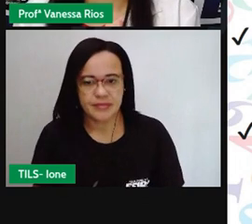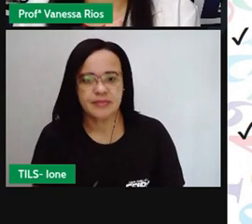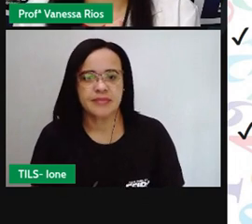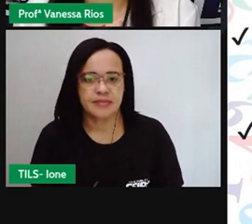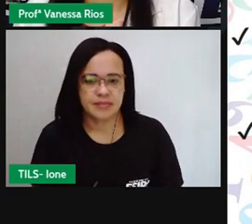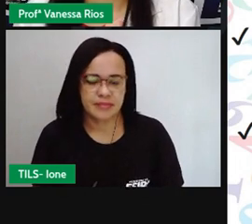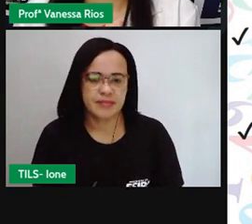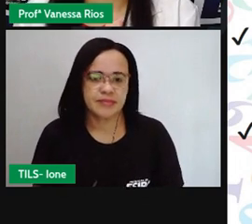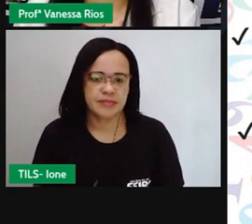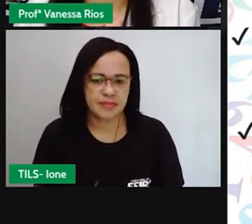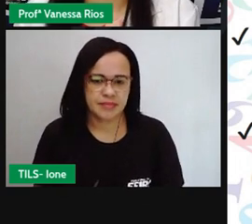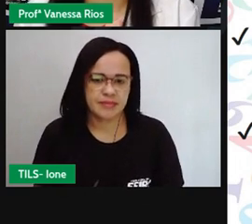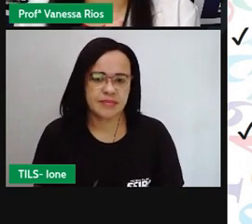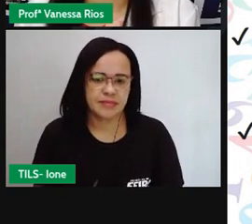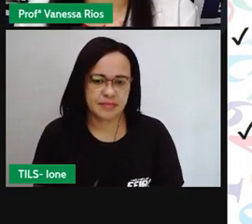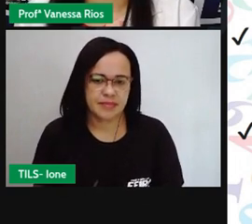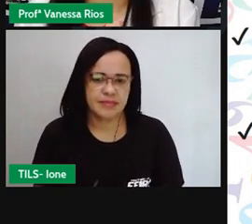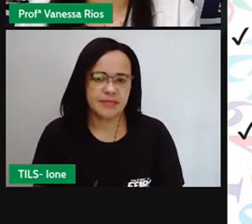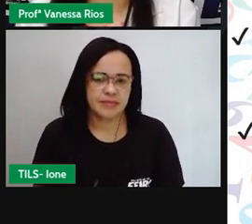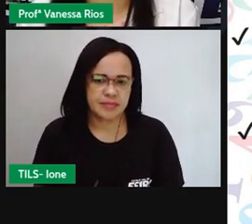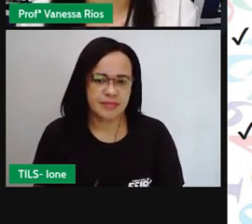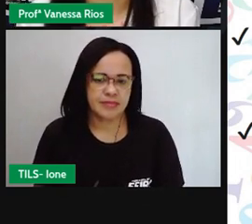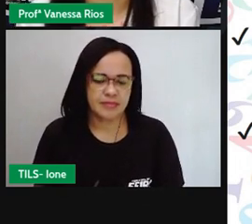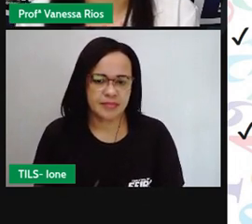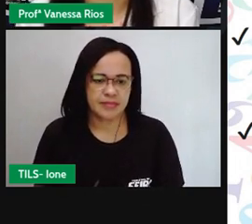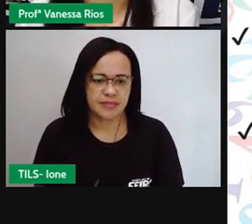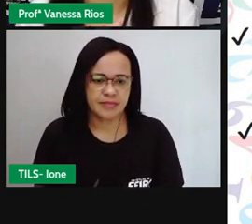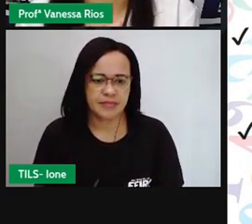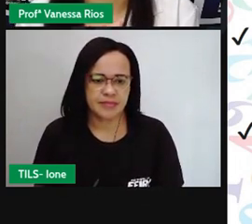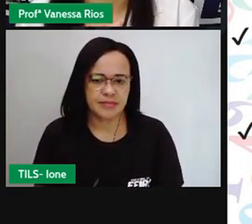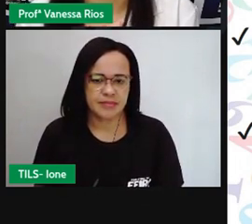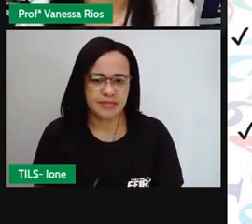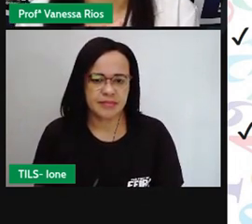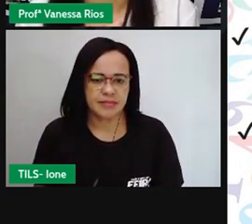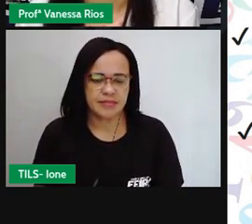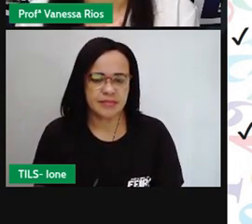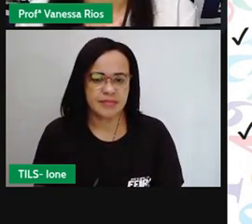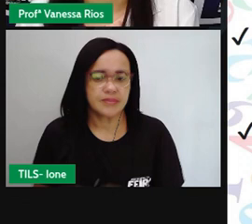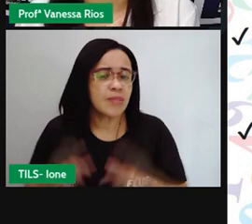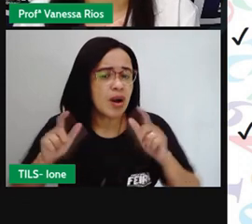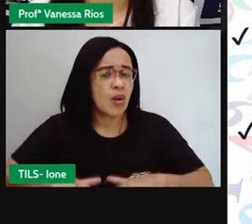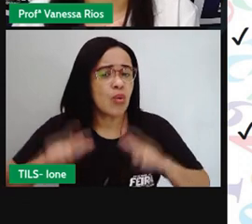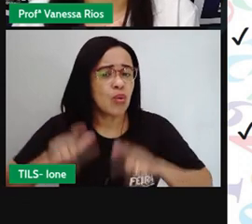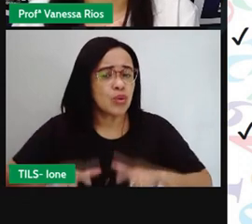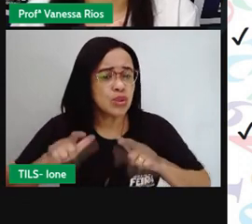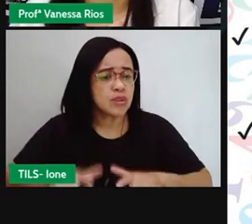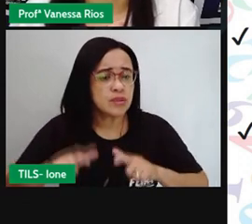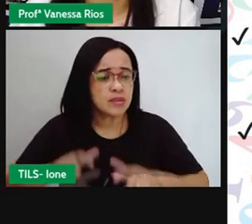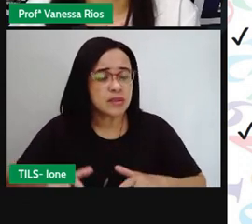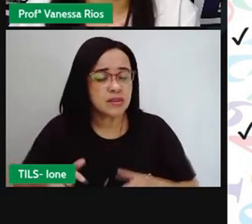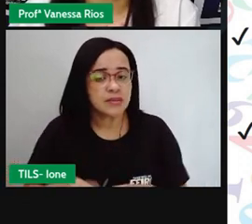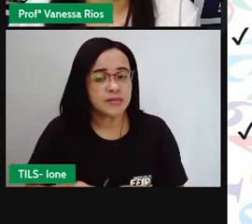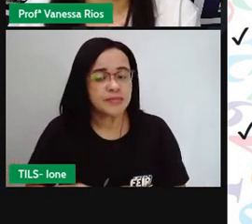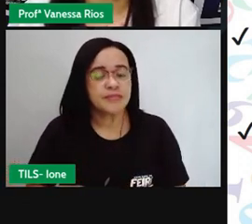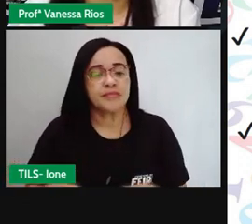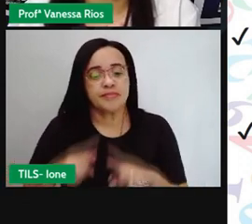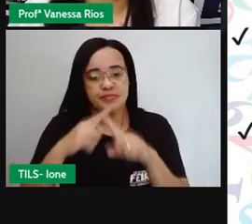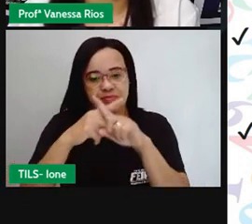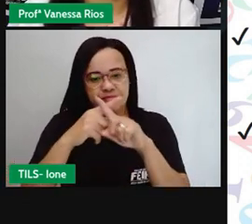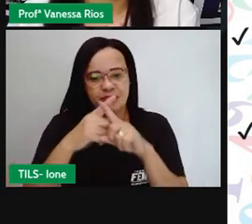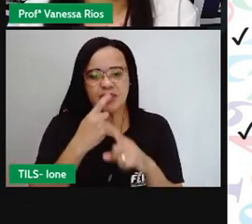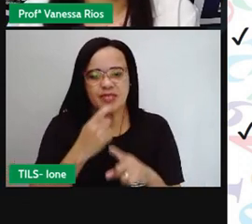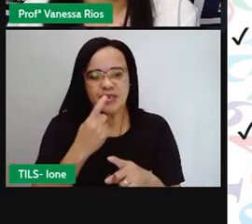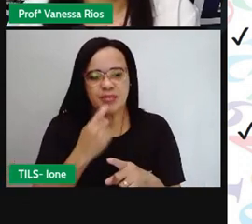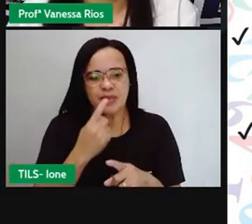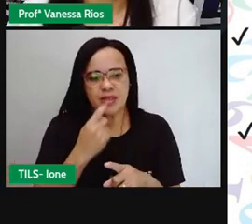dois passos. Pronto. Onde é que o Manuel chegou? Olha só, o ponto aqui, ó, é